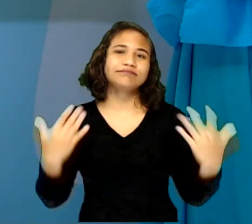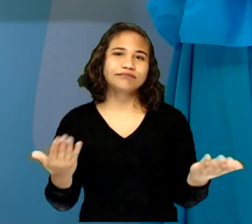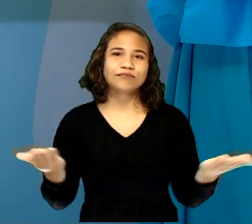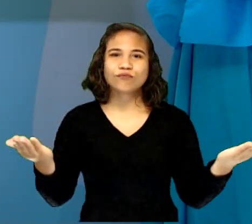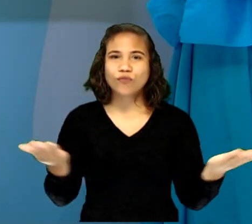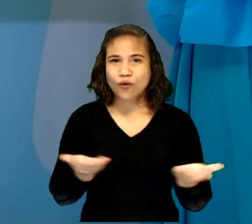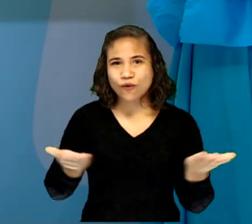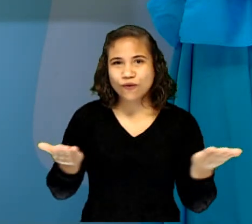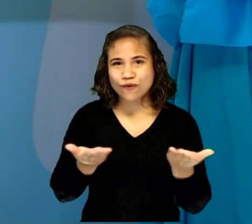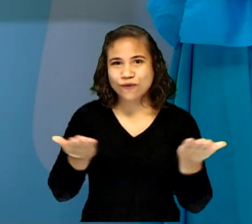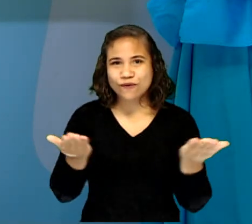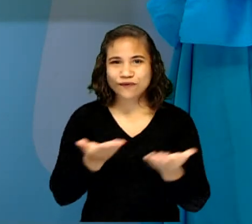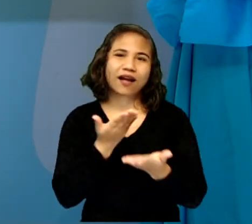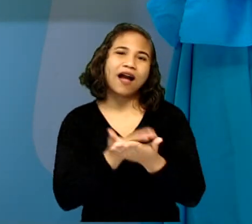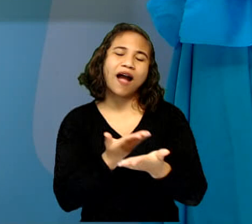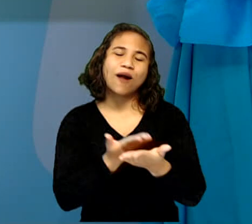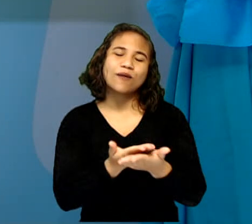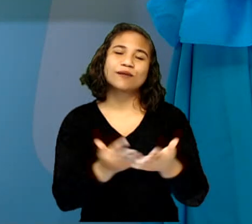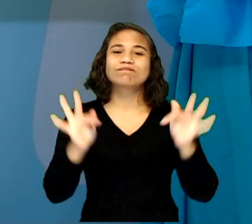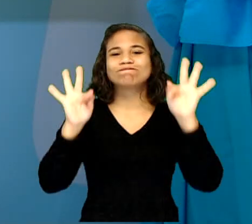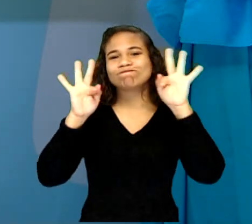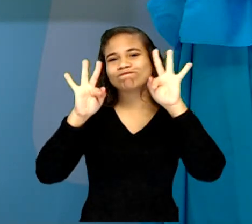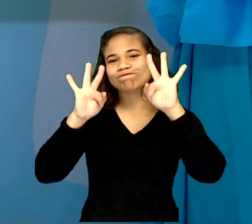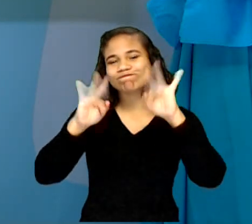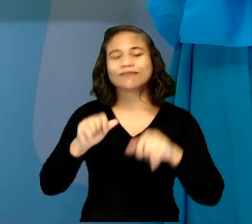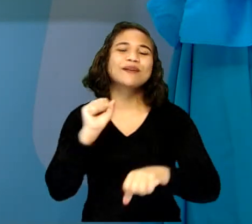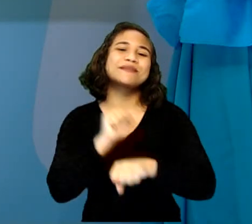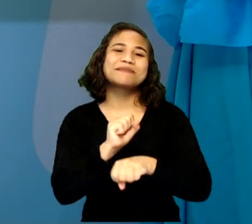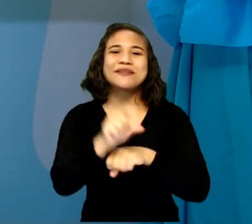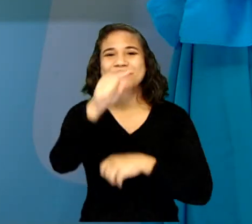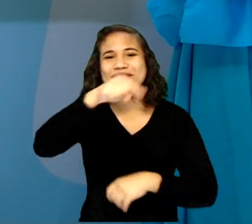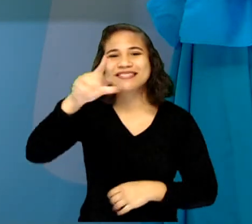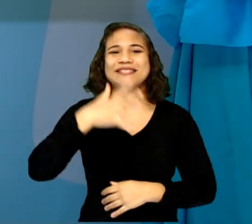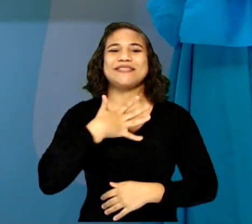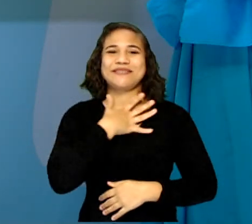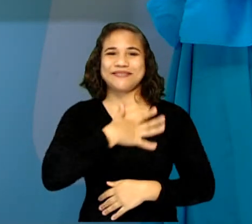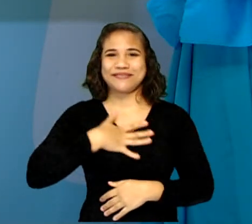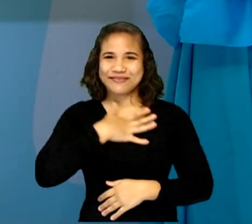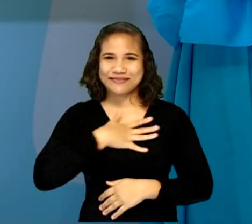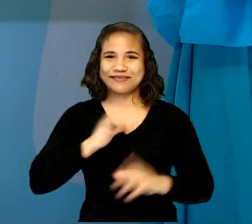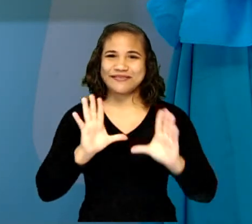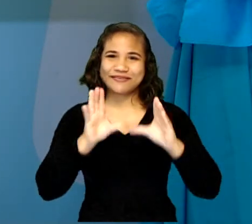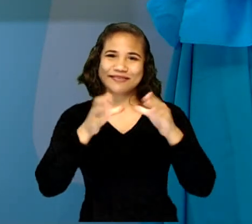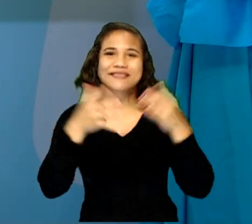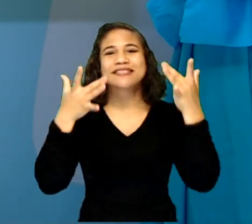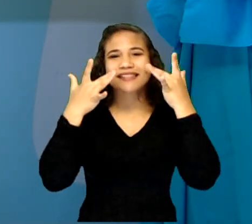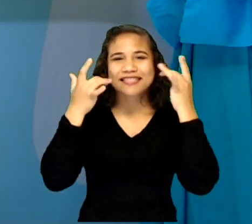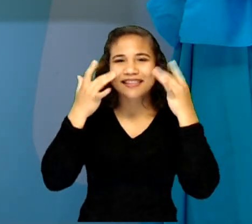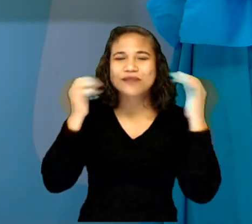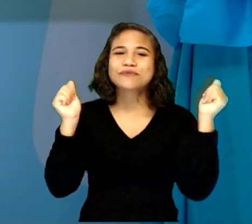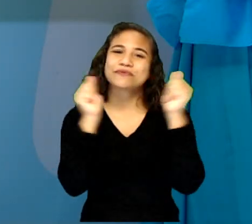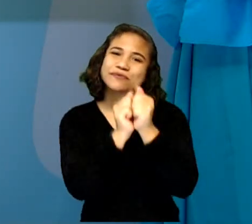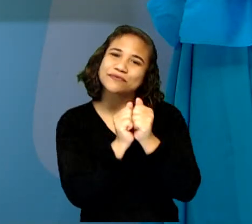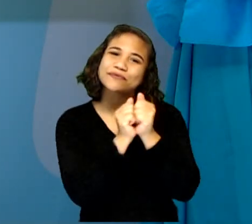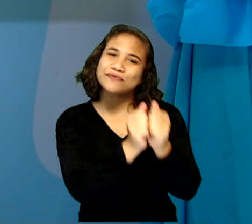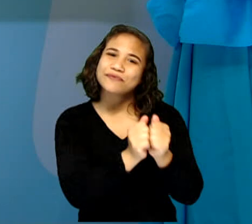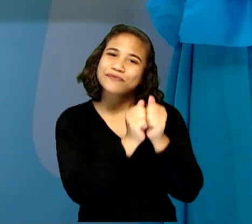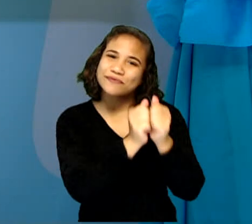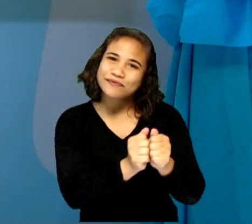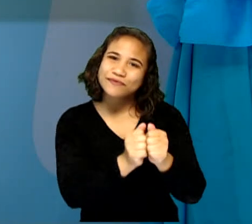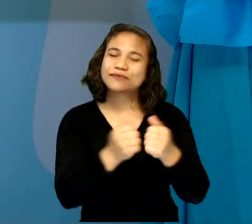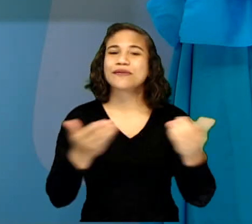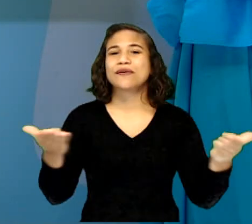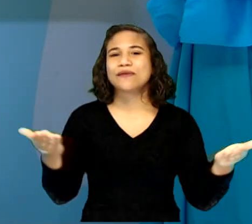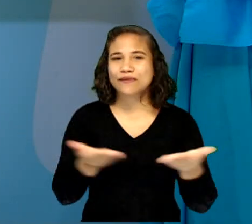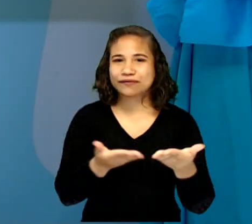hoje, a nossa aula está encerrando. Espero que vocês tenham gostado da nossa turminha, que participou conosco nesta aula